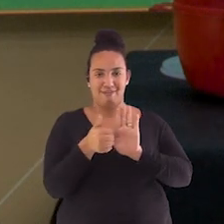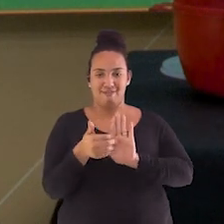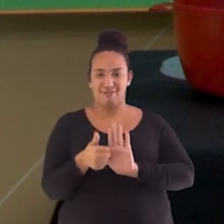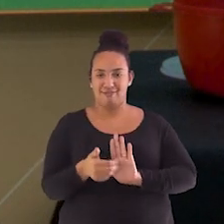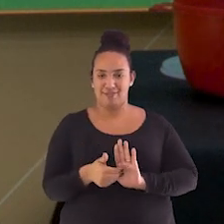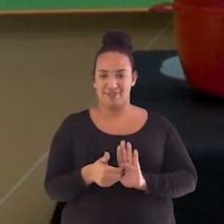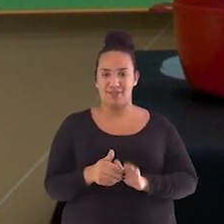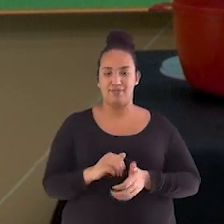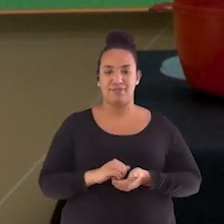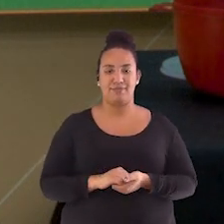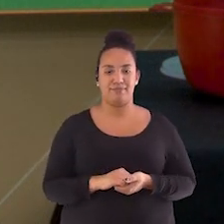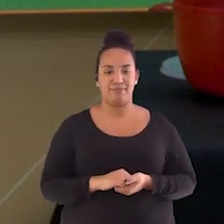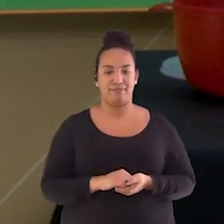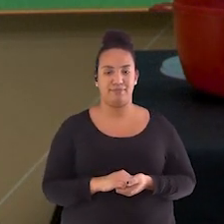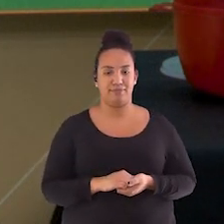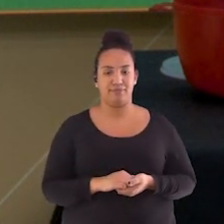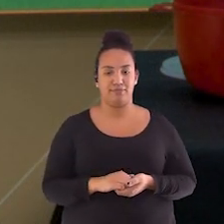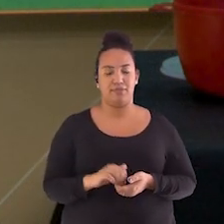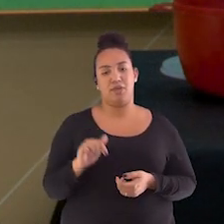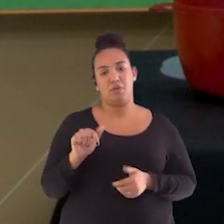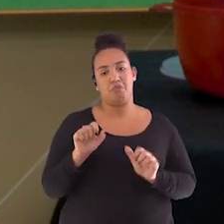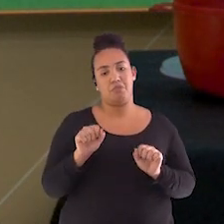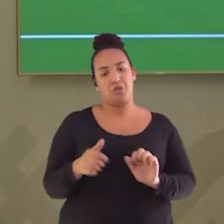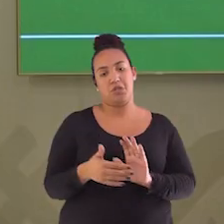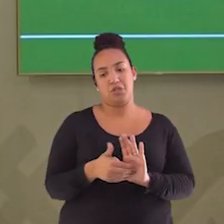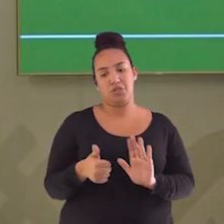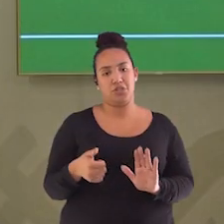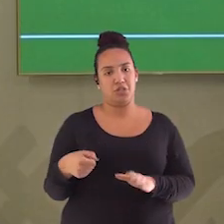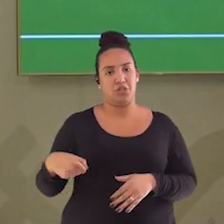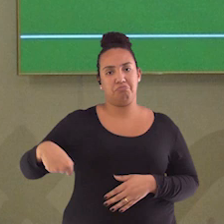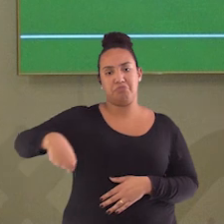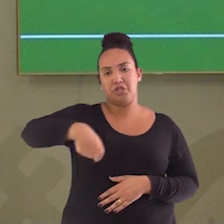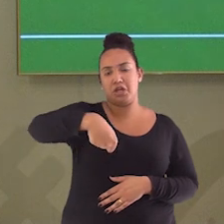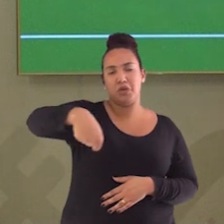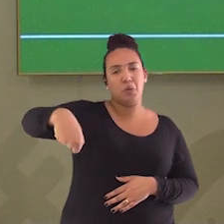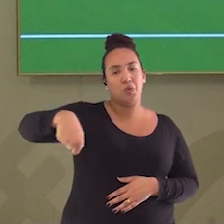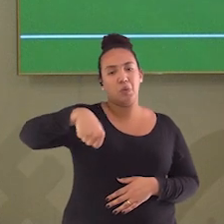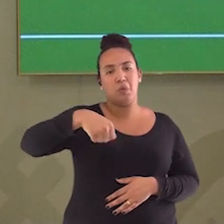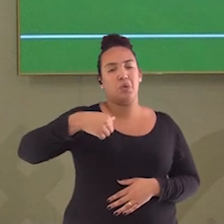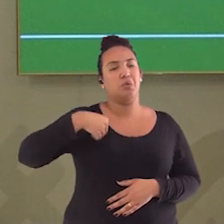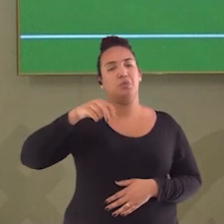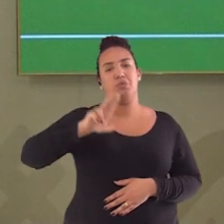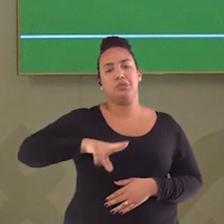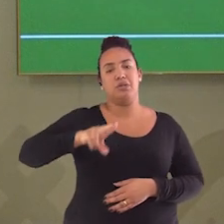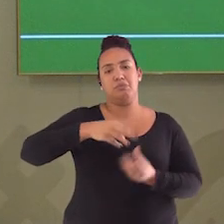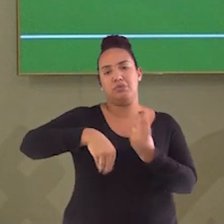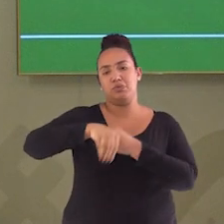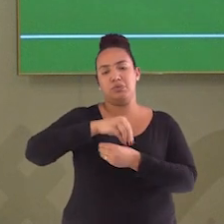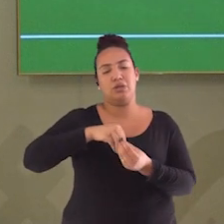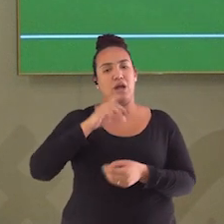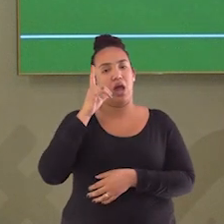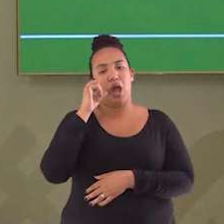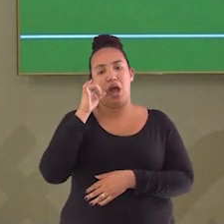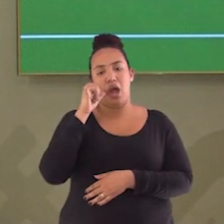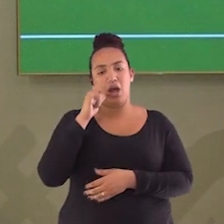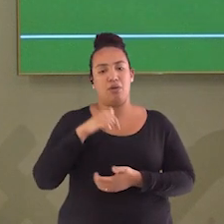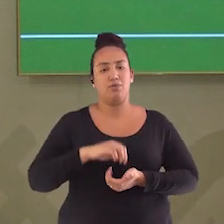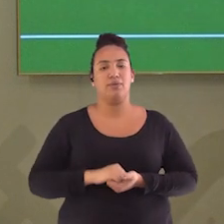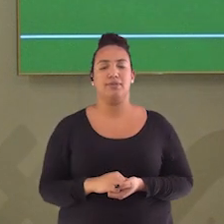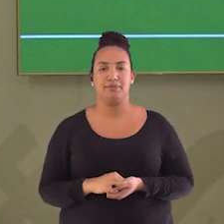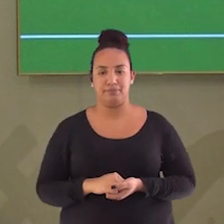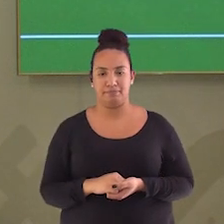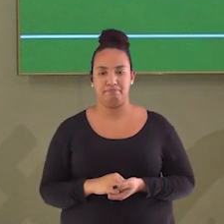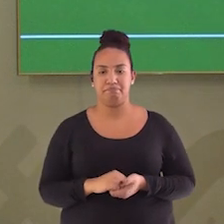aí eu tiro o churume, derramo em um regador ou em outro recipiente que eu vou usar para misturar com água depois, para regar